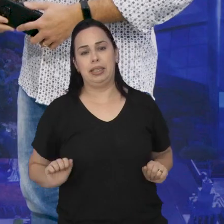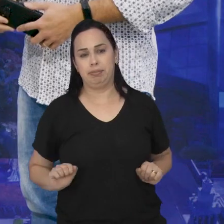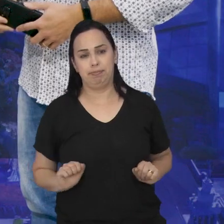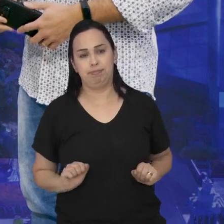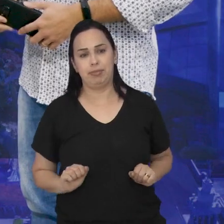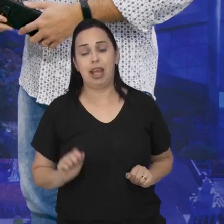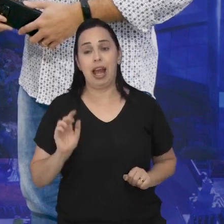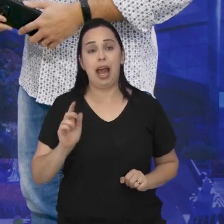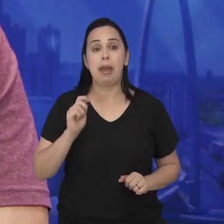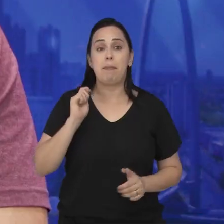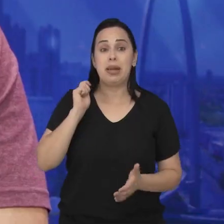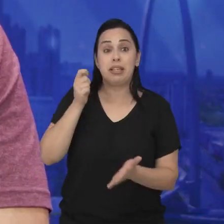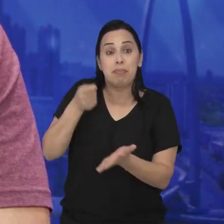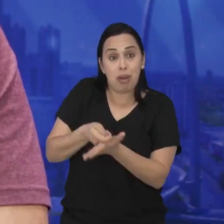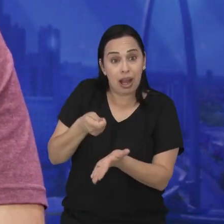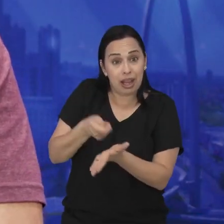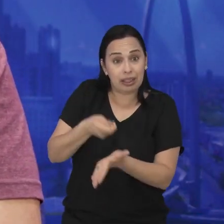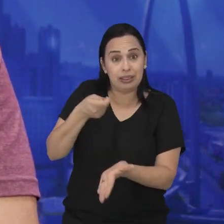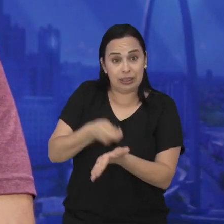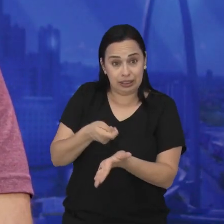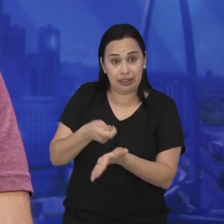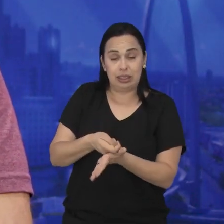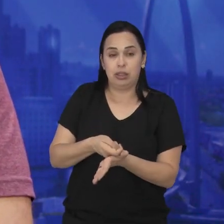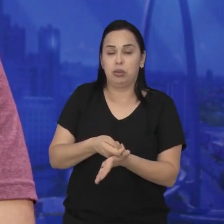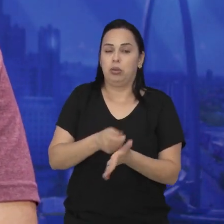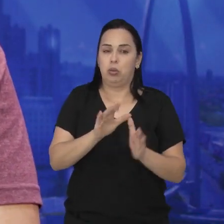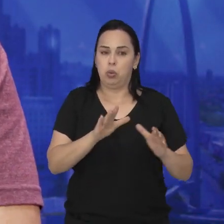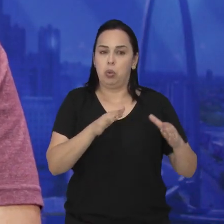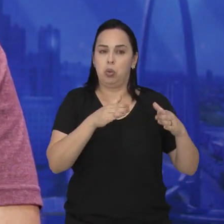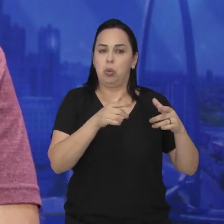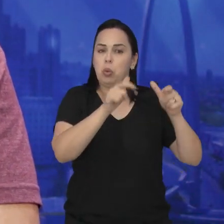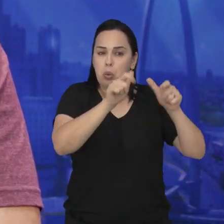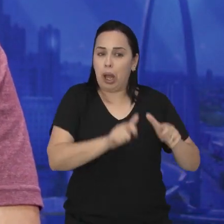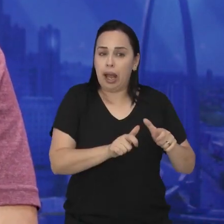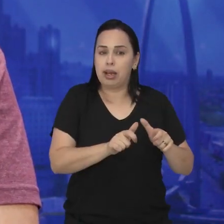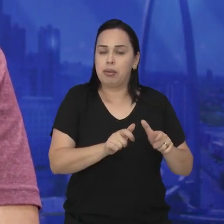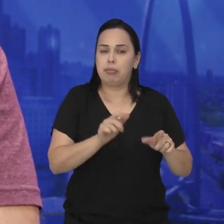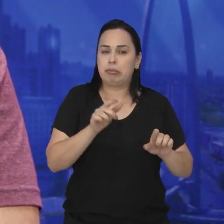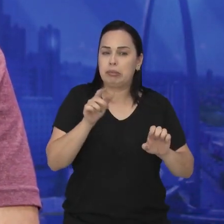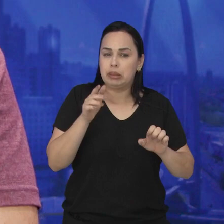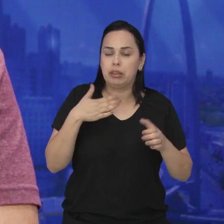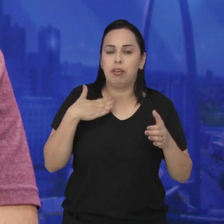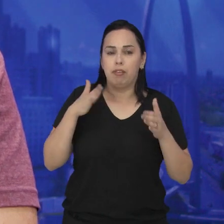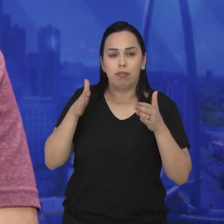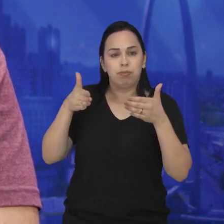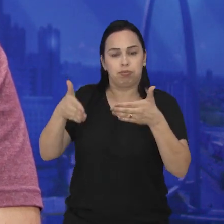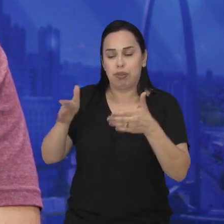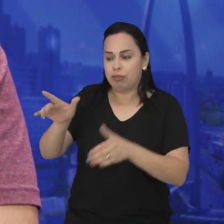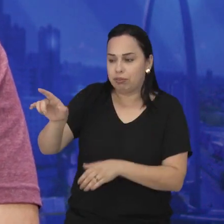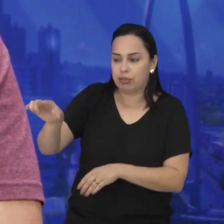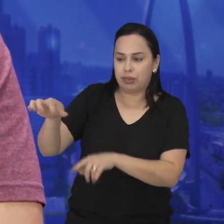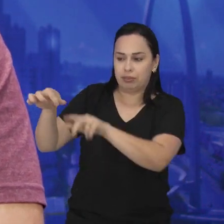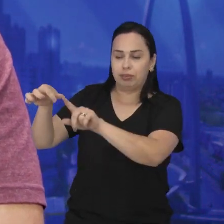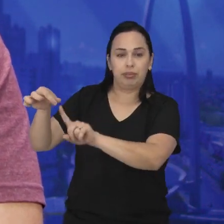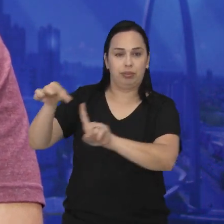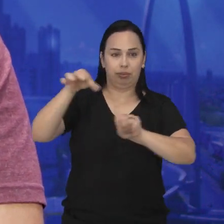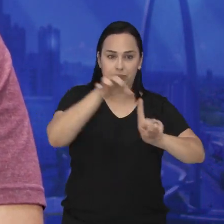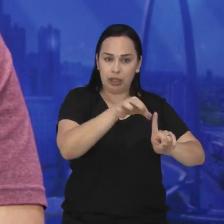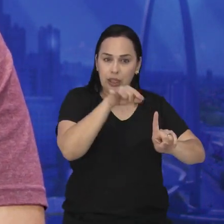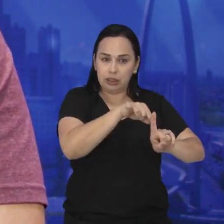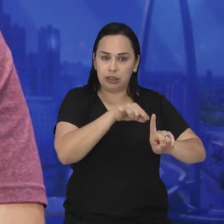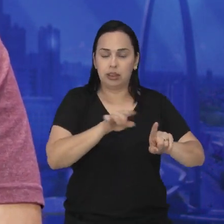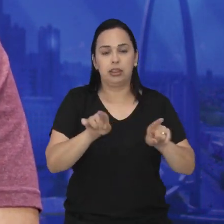Involuntária, aí isso aí é pago com clínicas especializadas, que eles fazem abordagem na casa e tal. E a